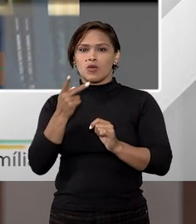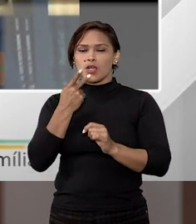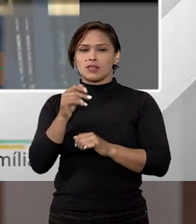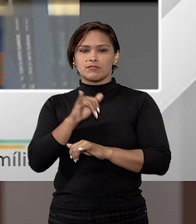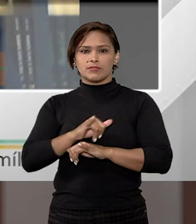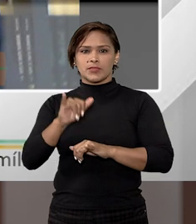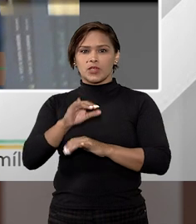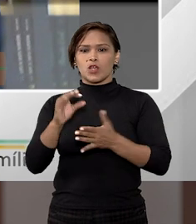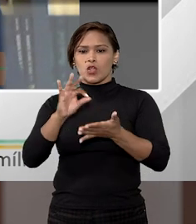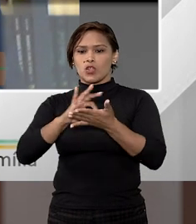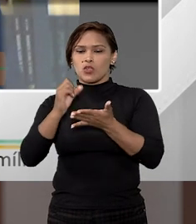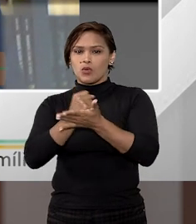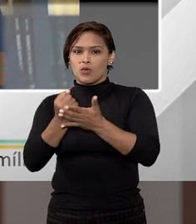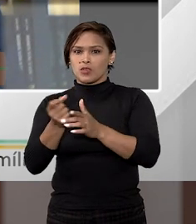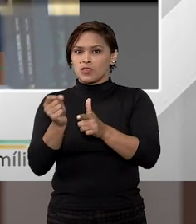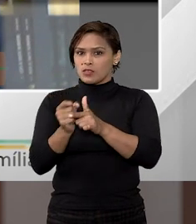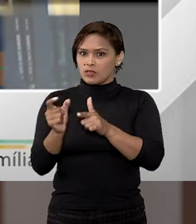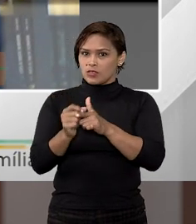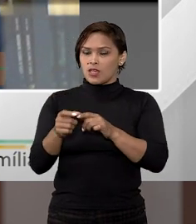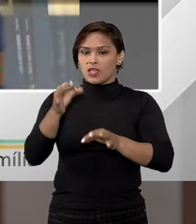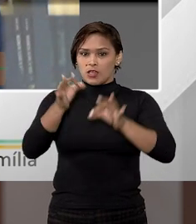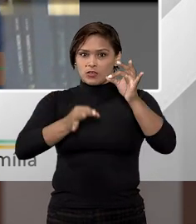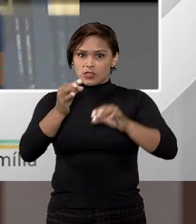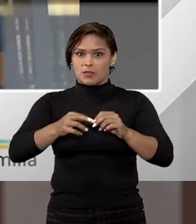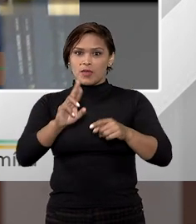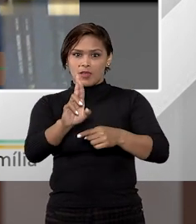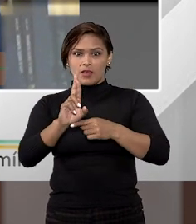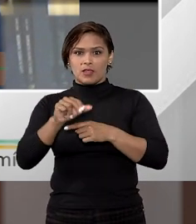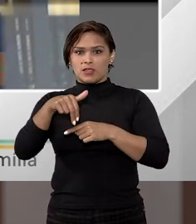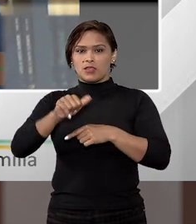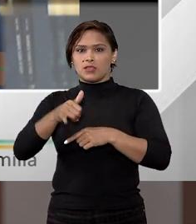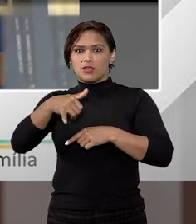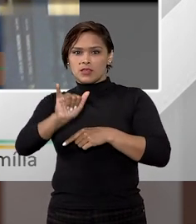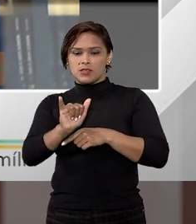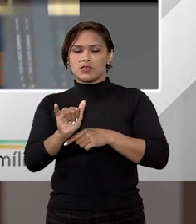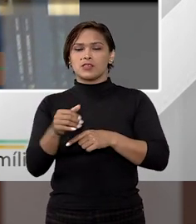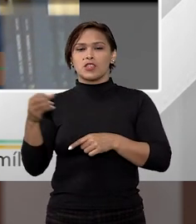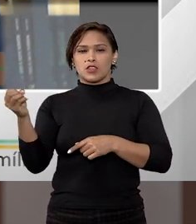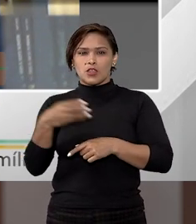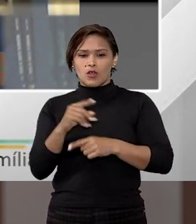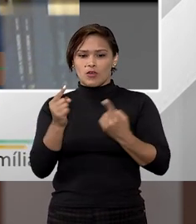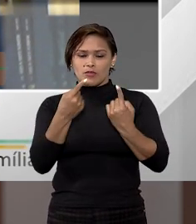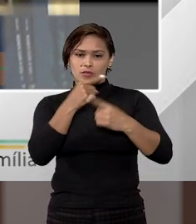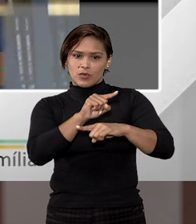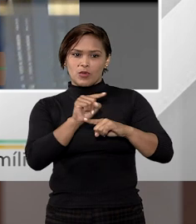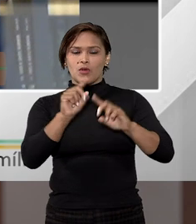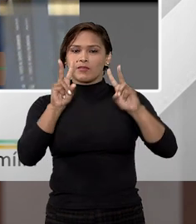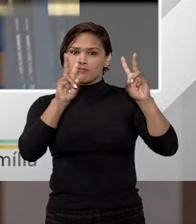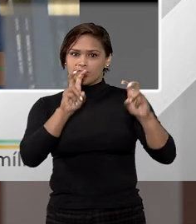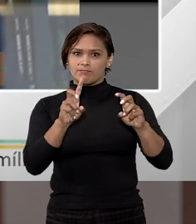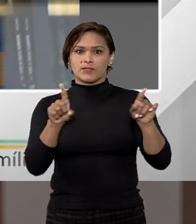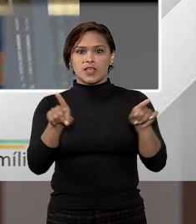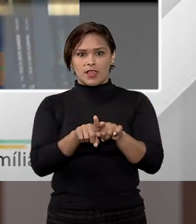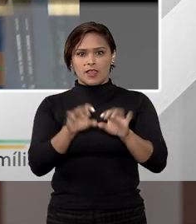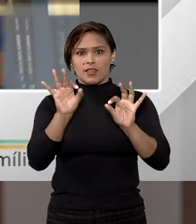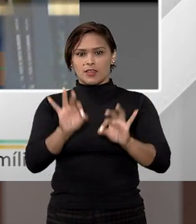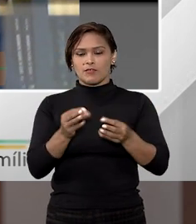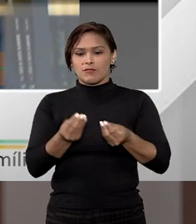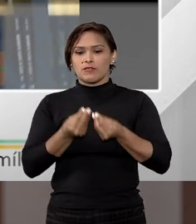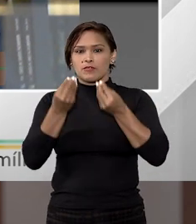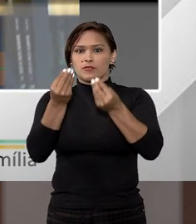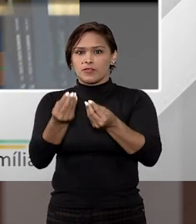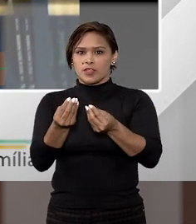como no caso de um contrato de locação, e há um julgamento relatado pela ministra Nancy Andrigui, muito recente quanto a esse tópico, em que foi